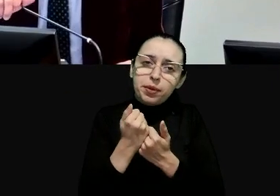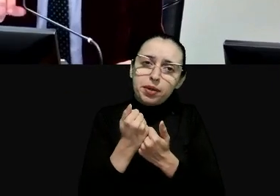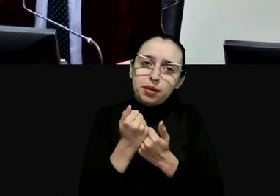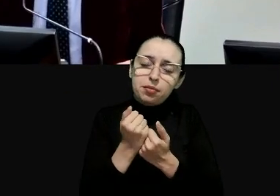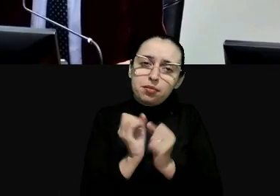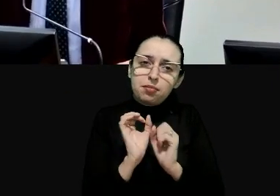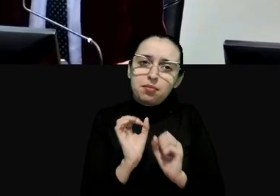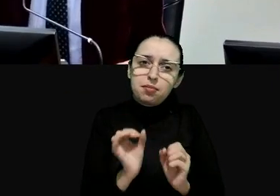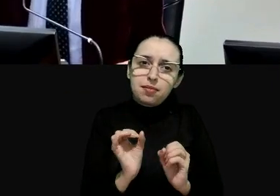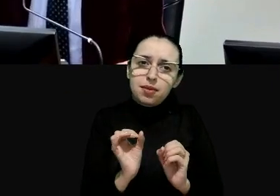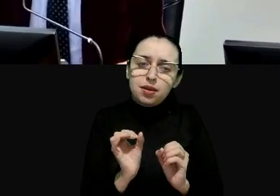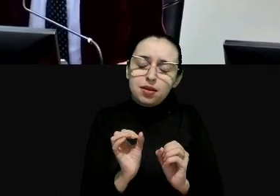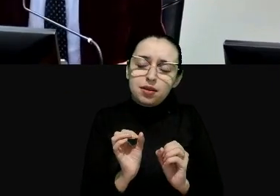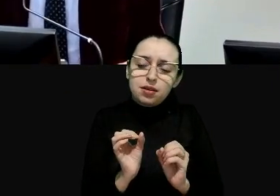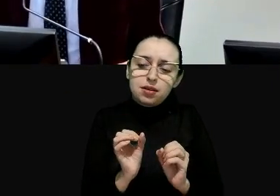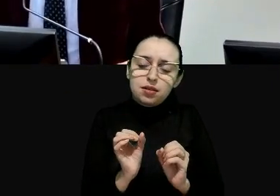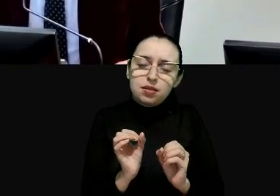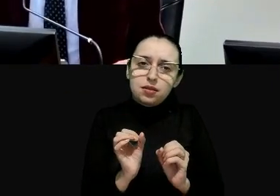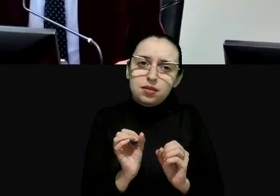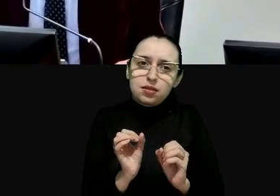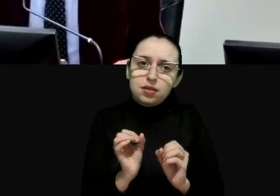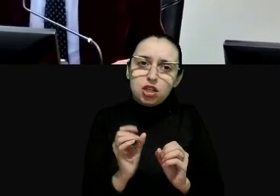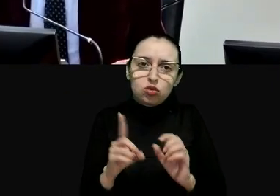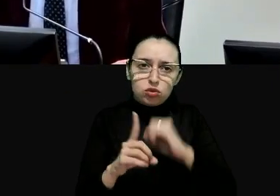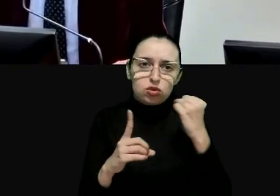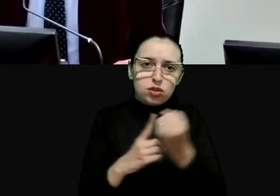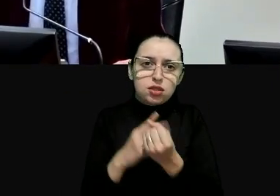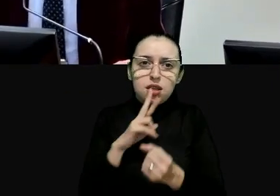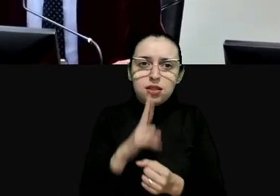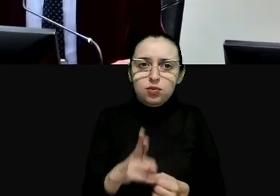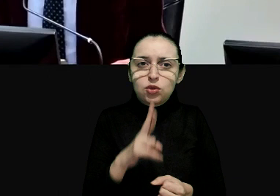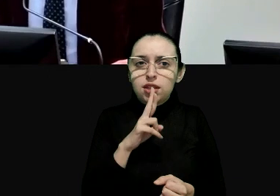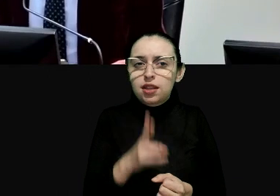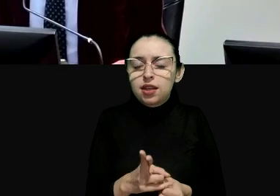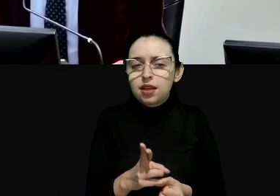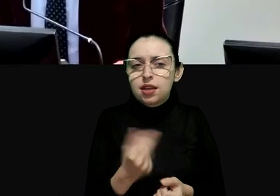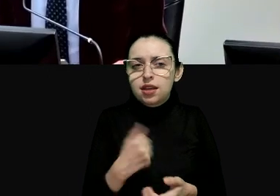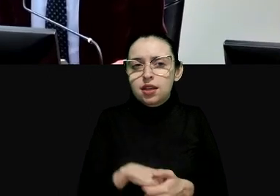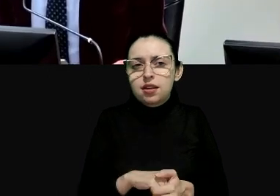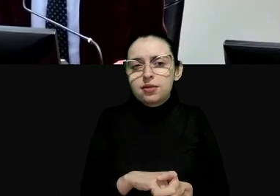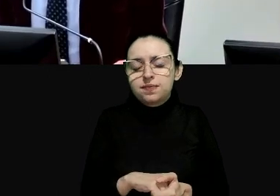desenvolver as sociedades para responder a seus